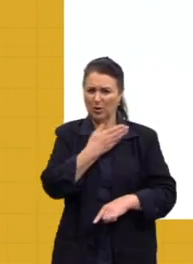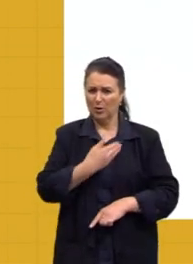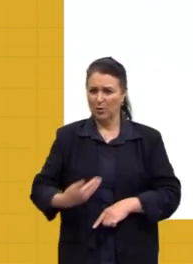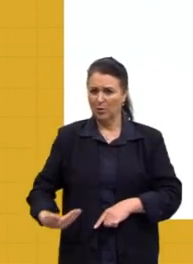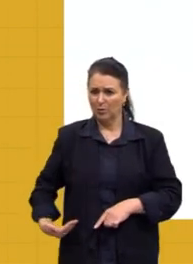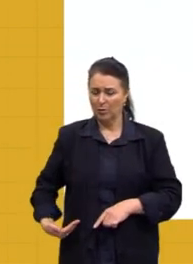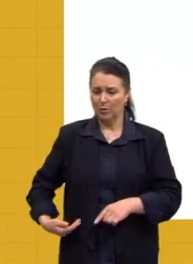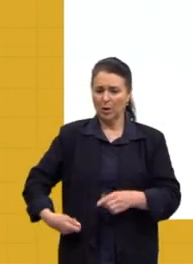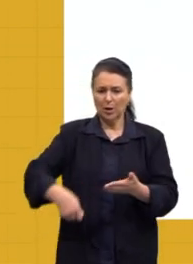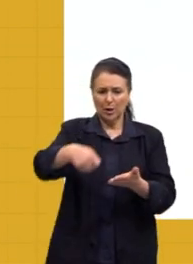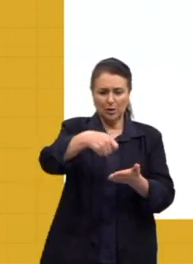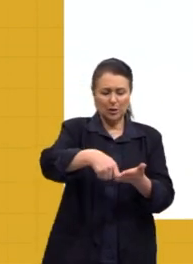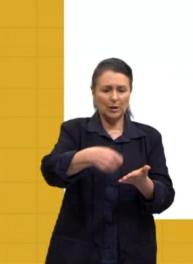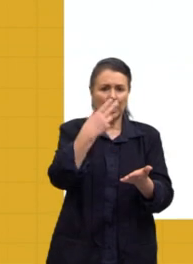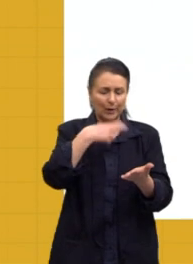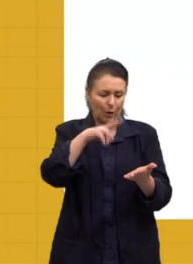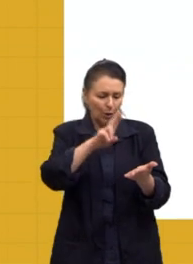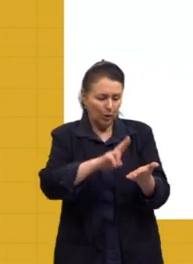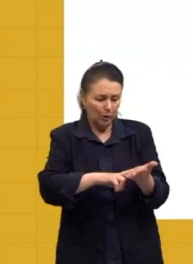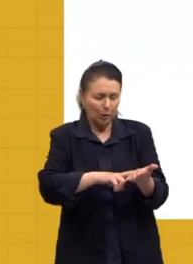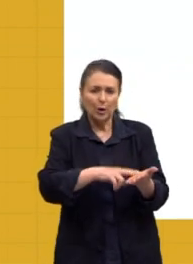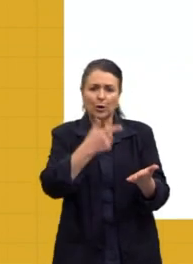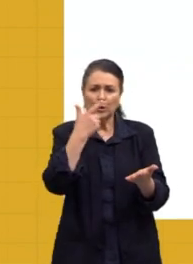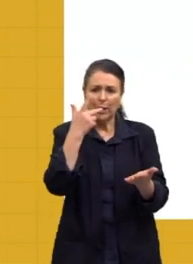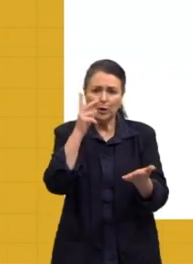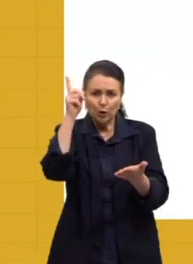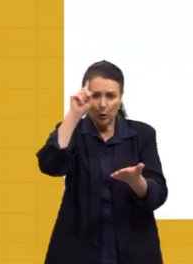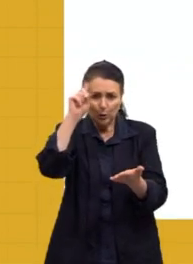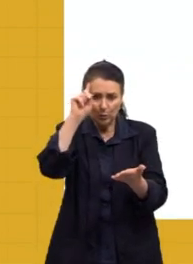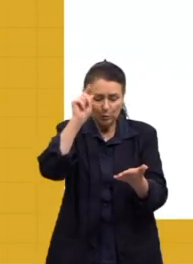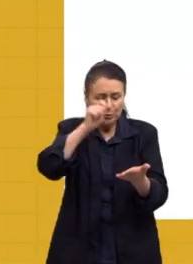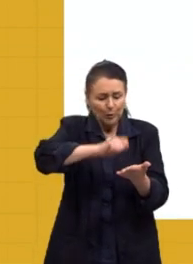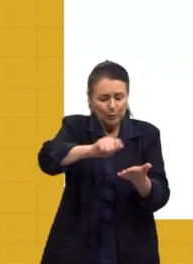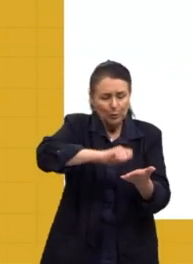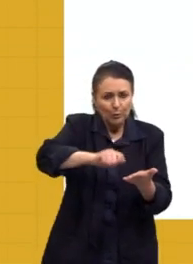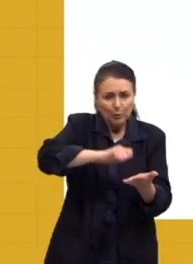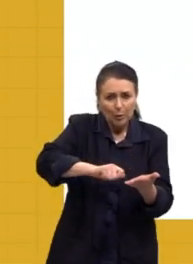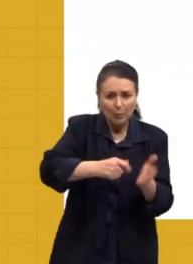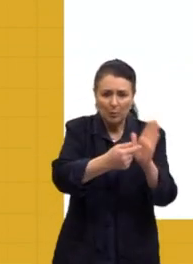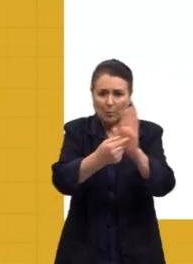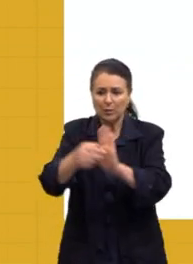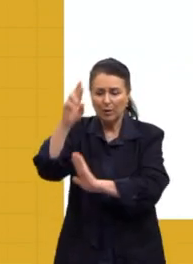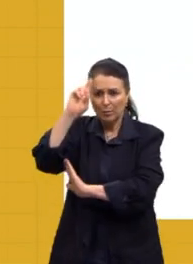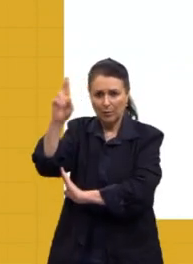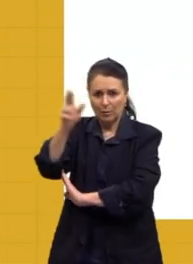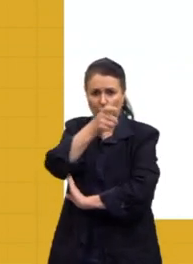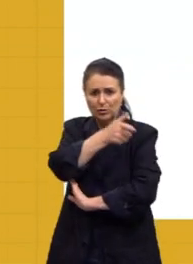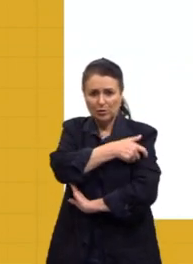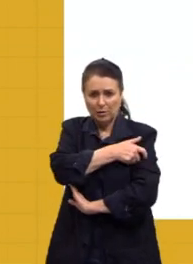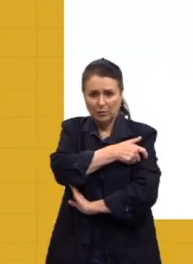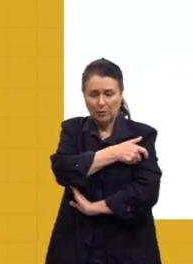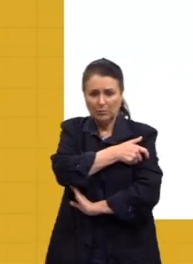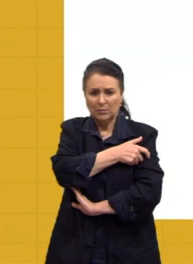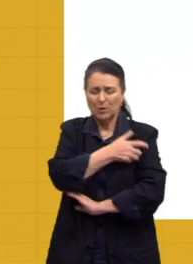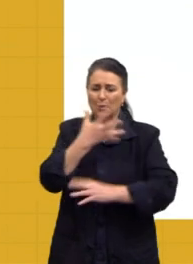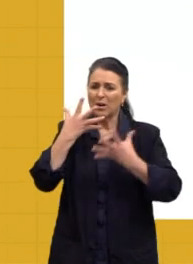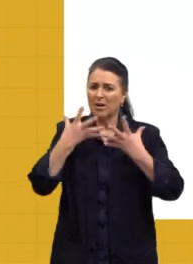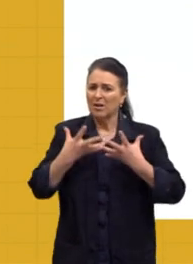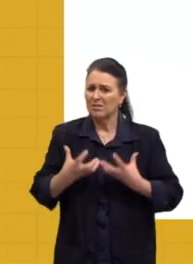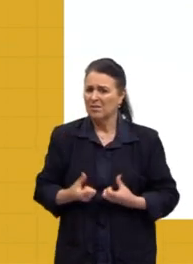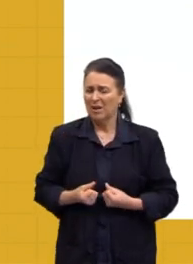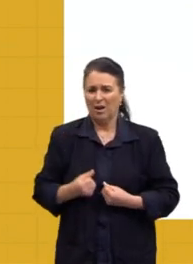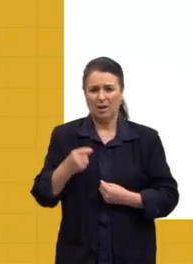ponto expediente, protocolo e manifestações de apreço ao senhor diretor. Estou farta do lirismo que para e vai